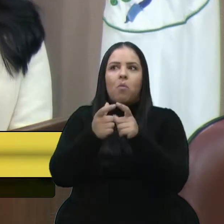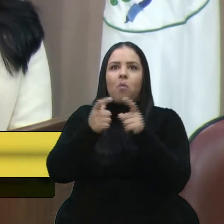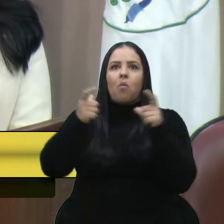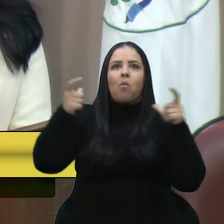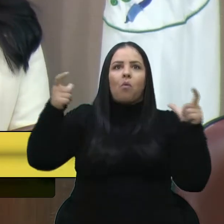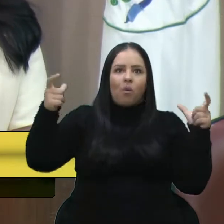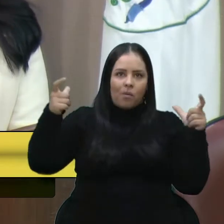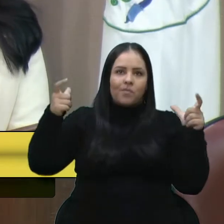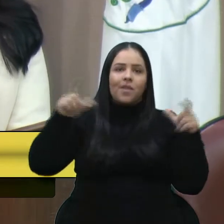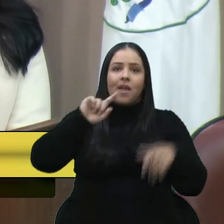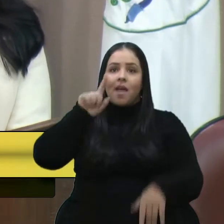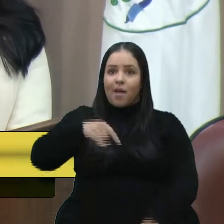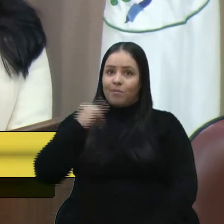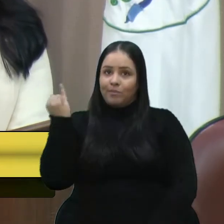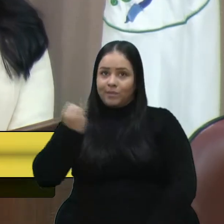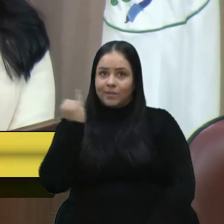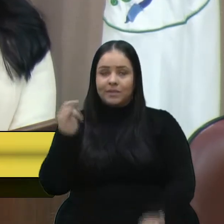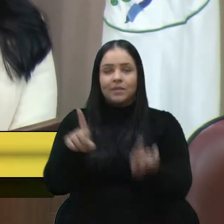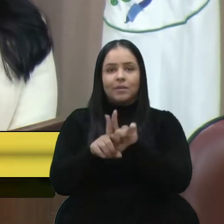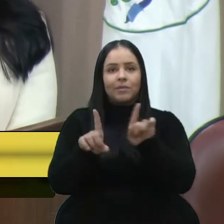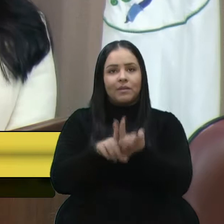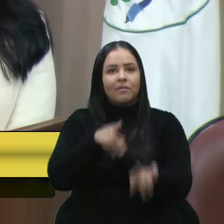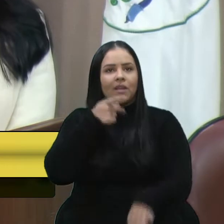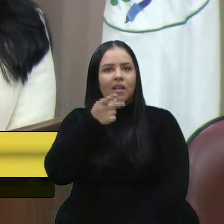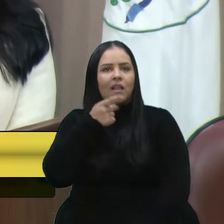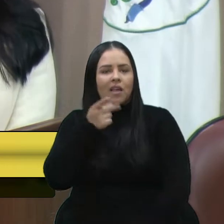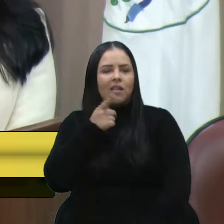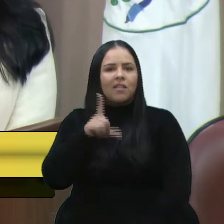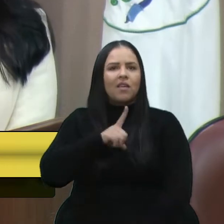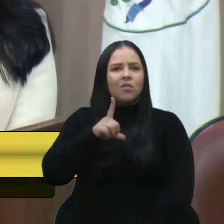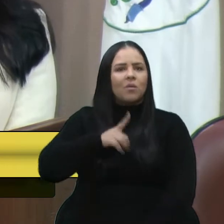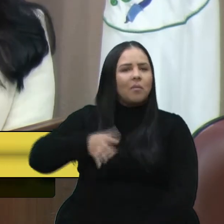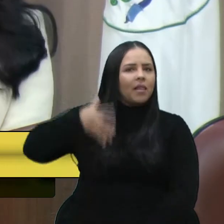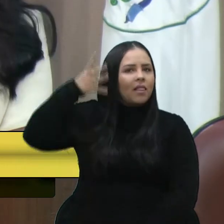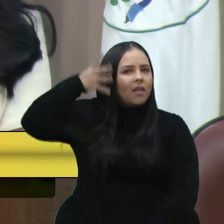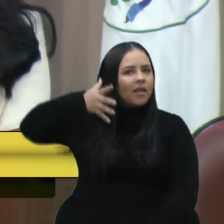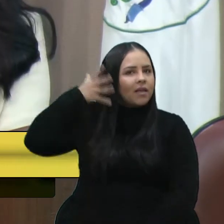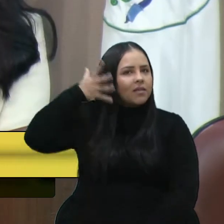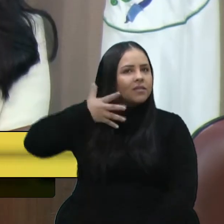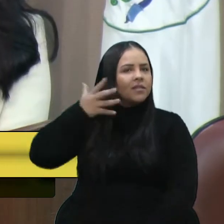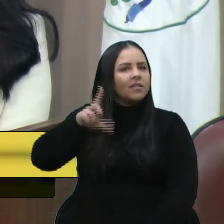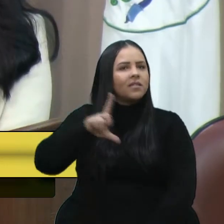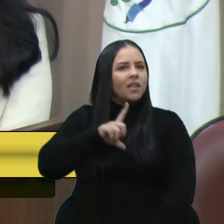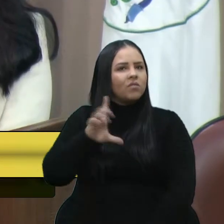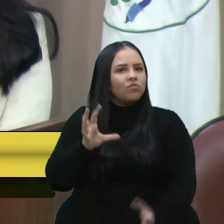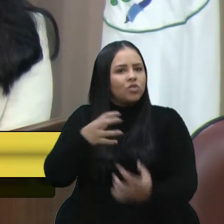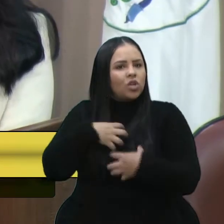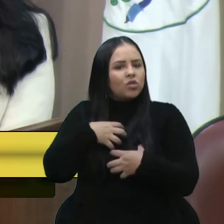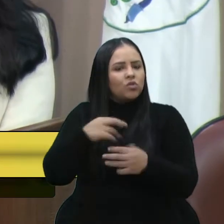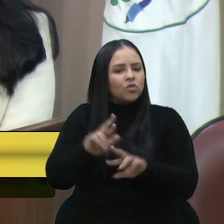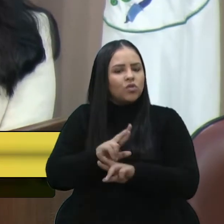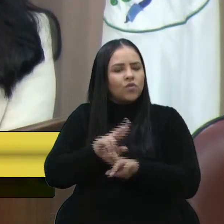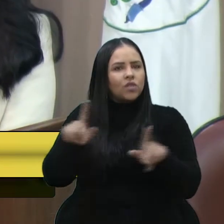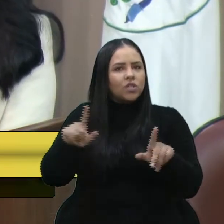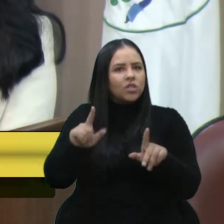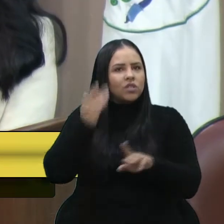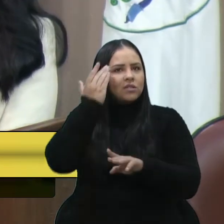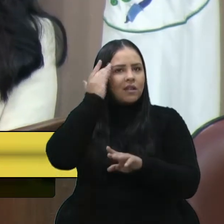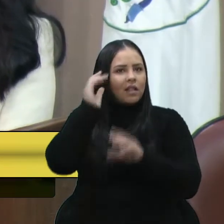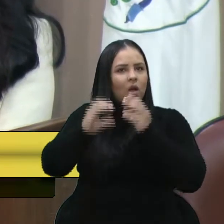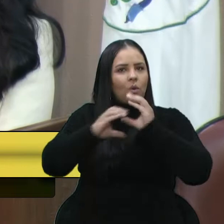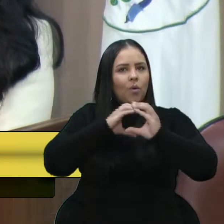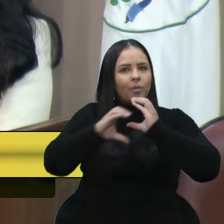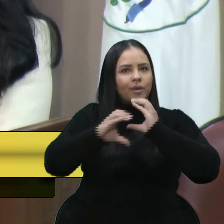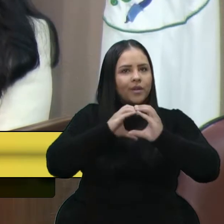É importante a gente destacar também que entre os palestrantes têm formas muito diferentes de entender a comunicação e